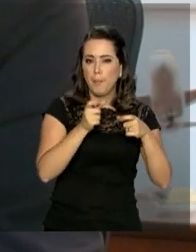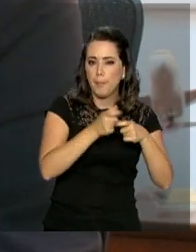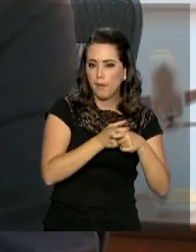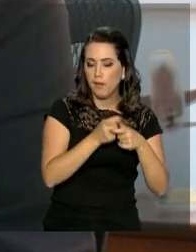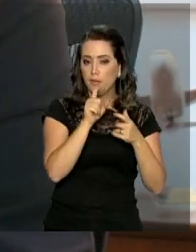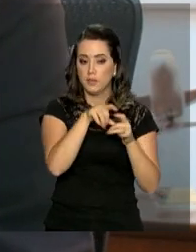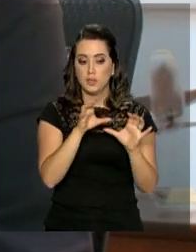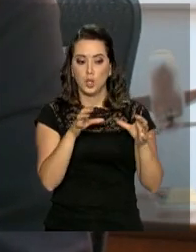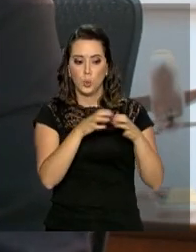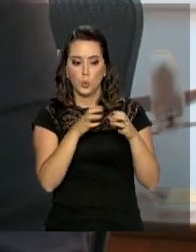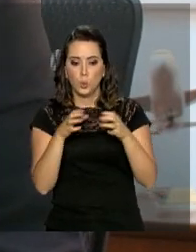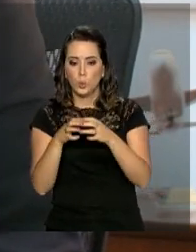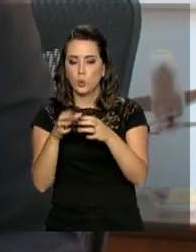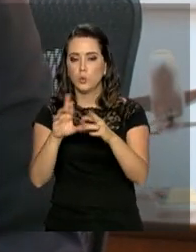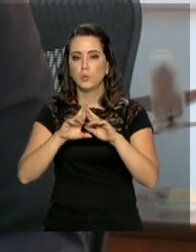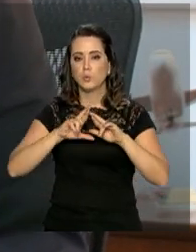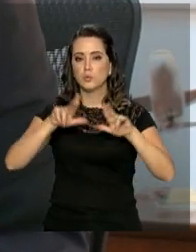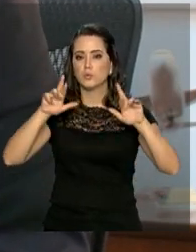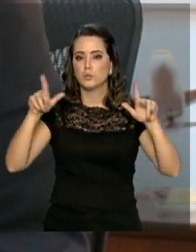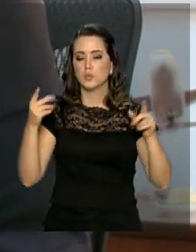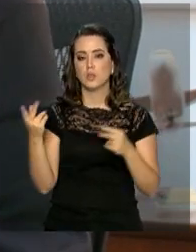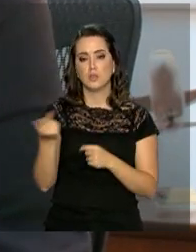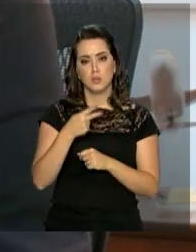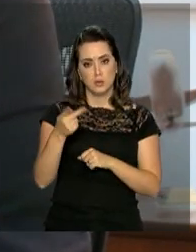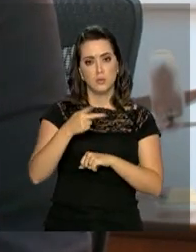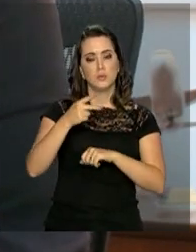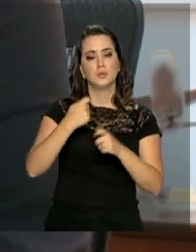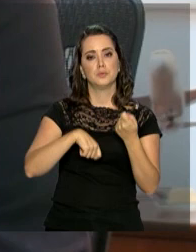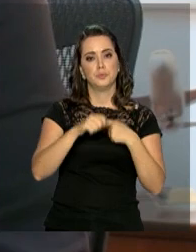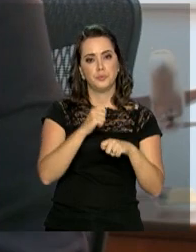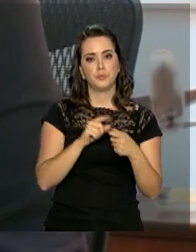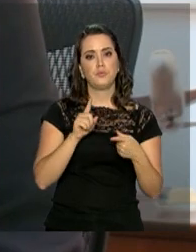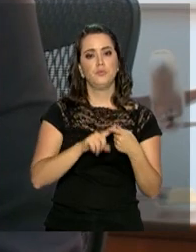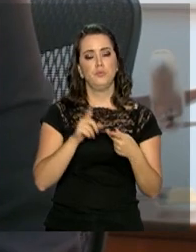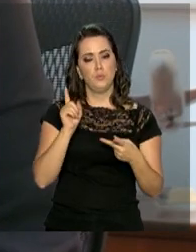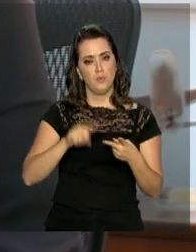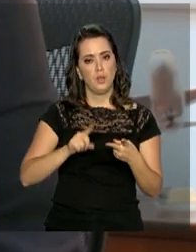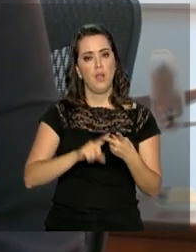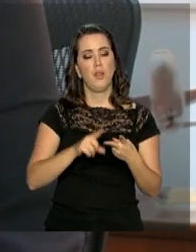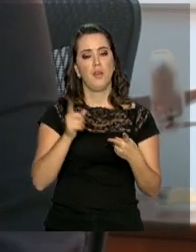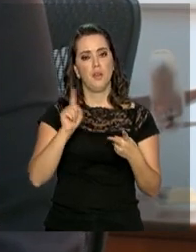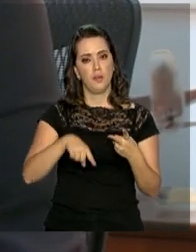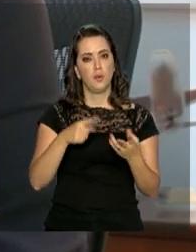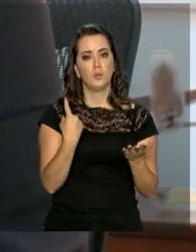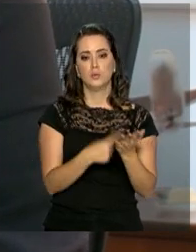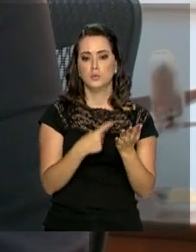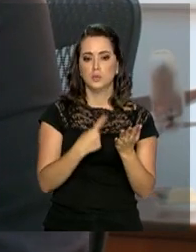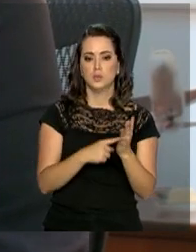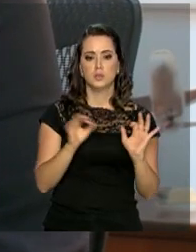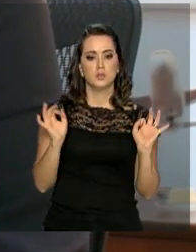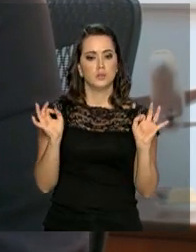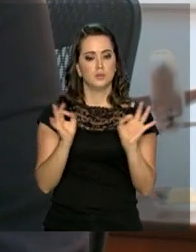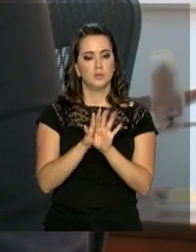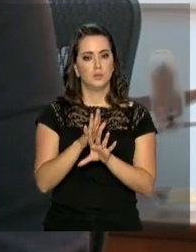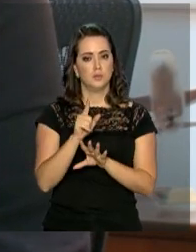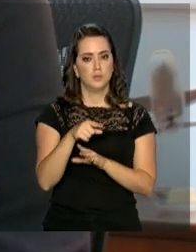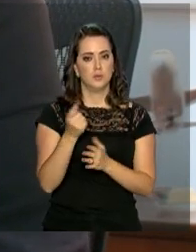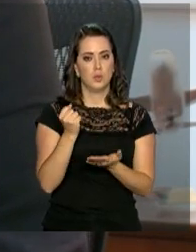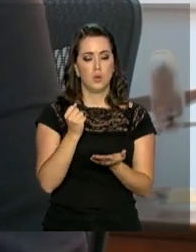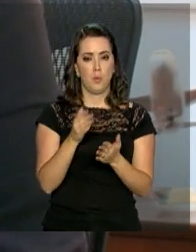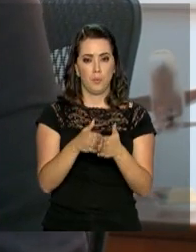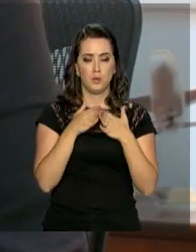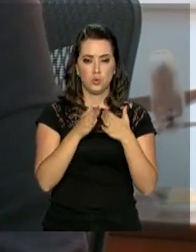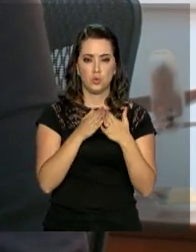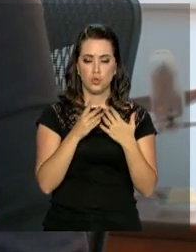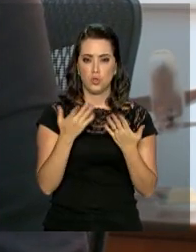setores bastante dinâmicos das duas economias. É um acordo que elimina as cobranças